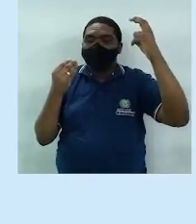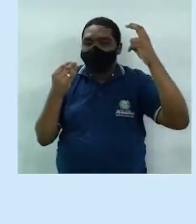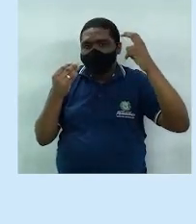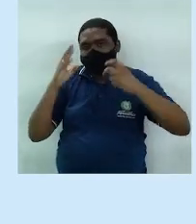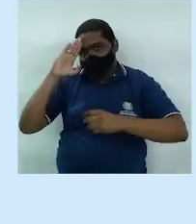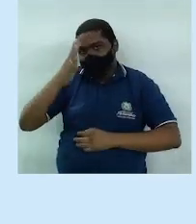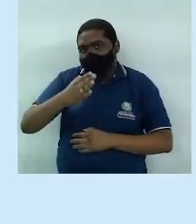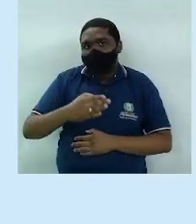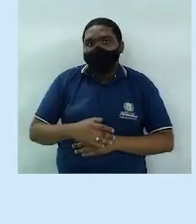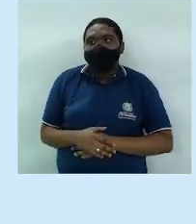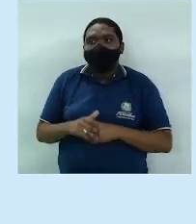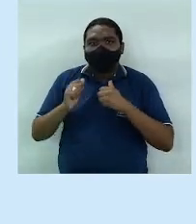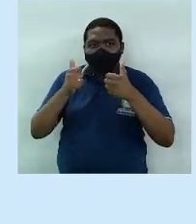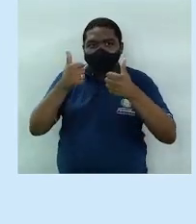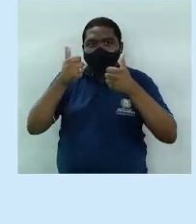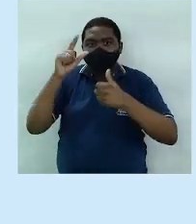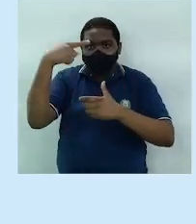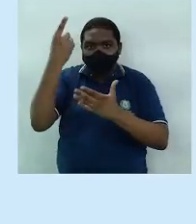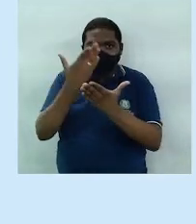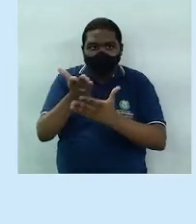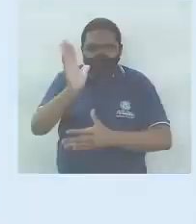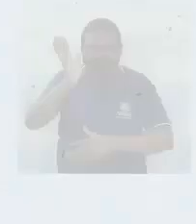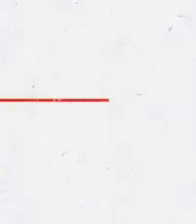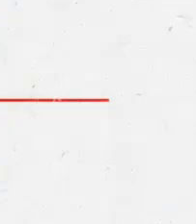vamos lá, da minha parte é só, então, até a próxima aula.